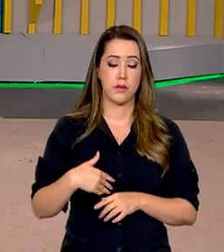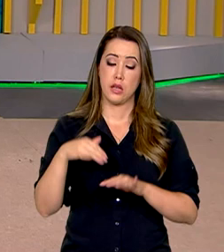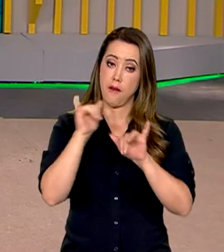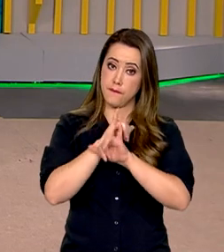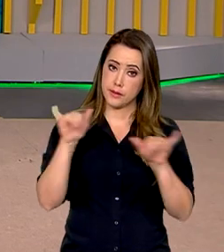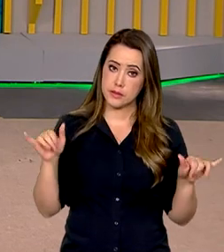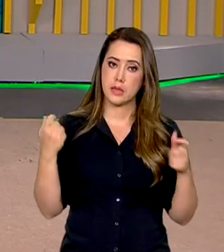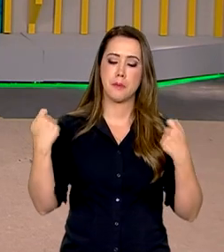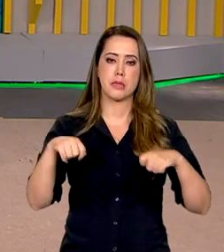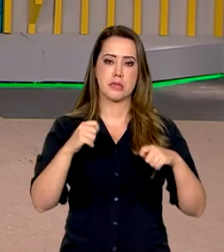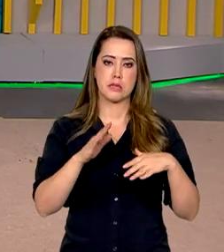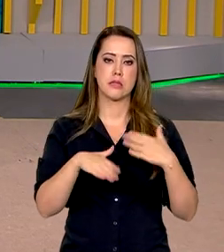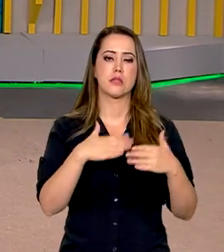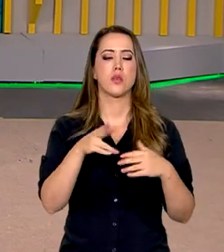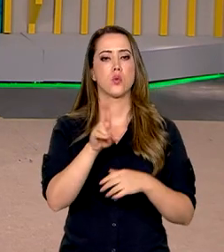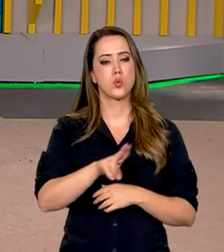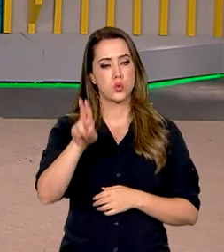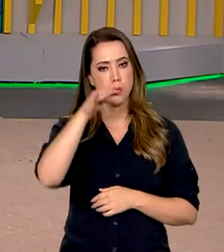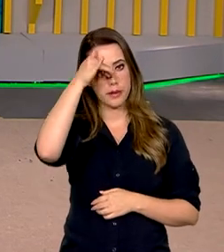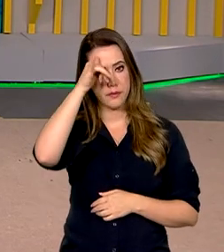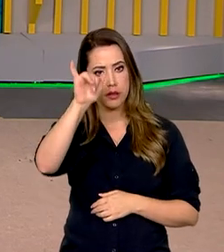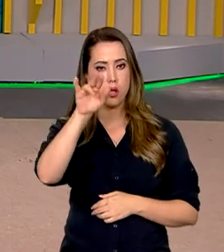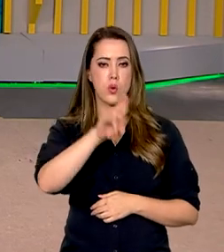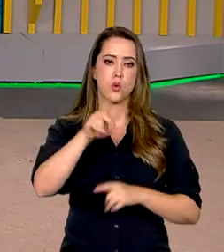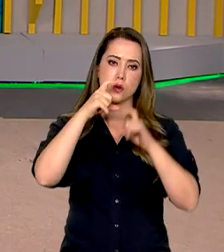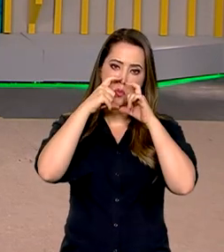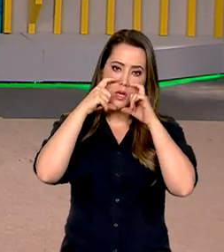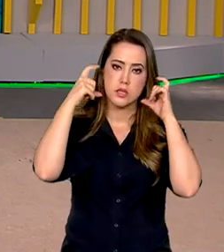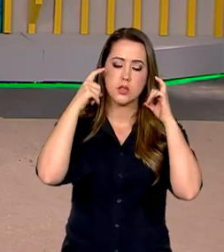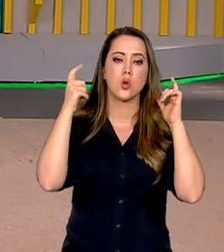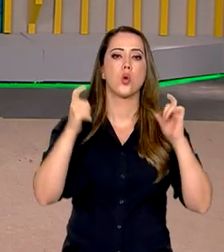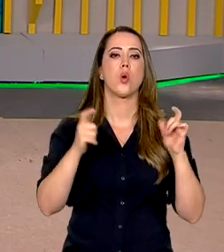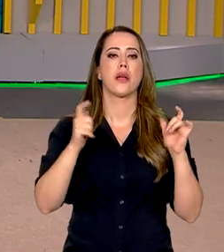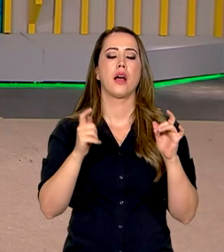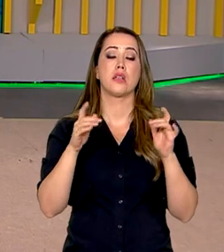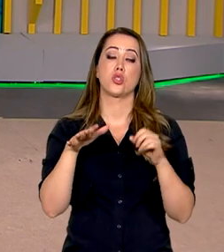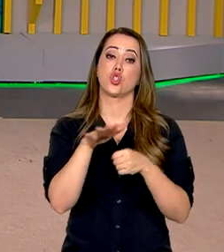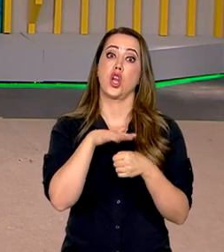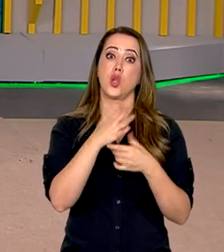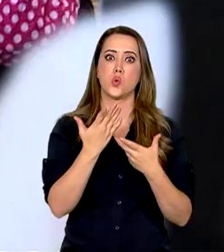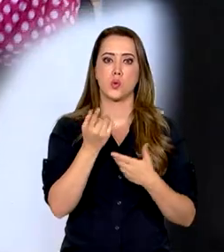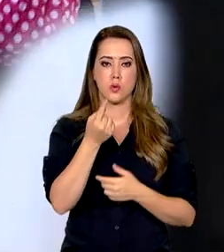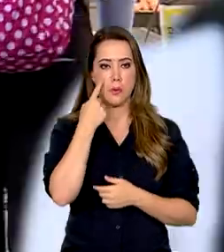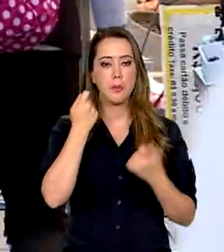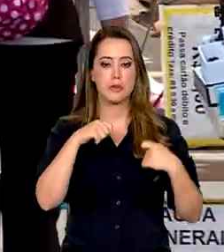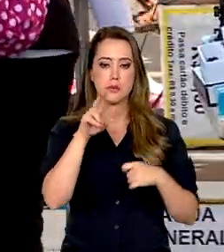para a necessidade de manter medidas de prevenção como o uso de máscaras em lugares de grande aglomeração.